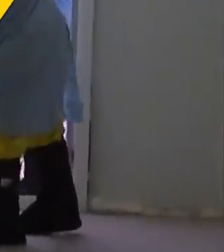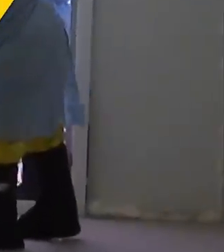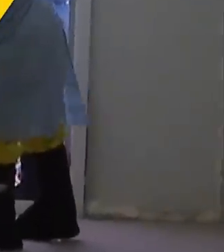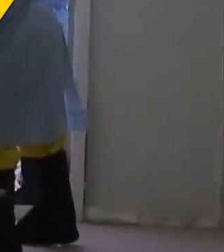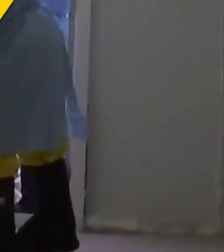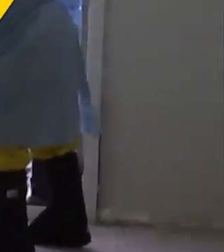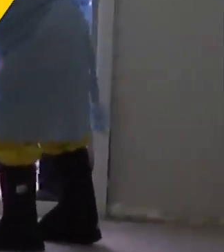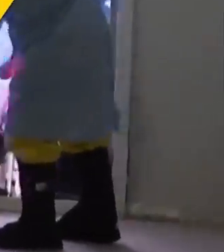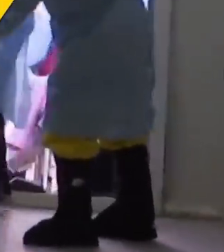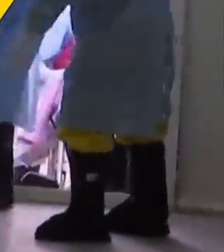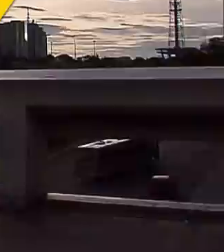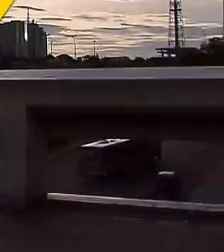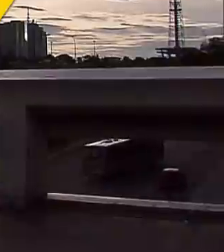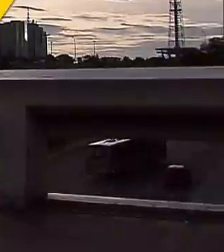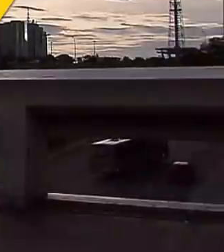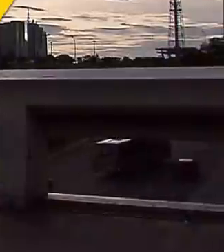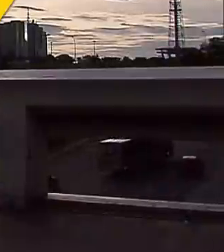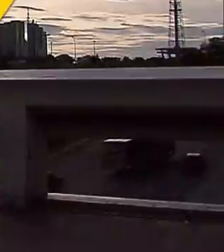Legendas